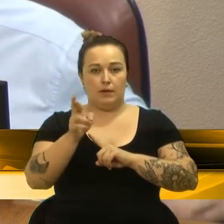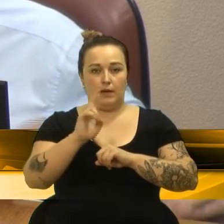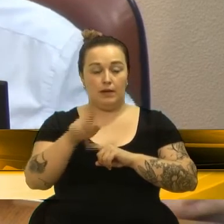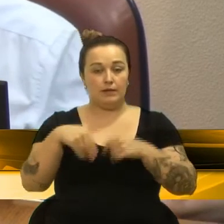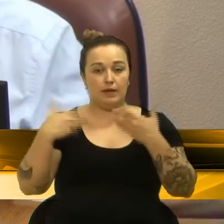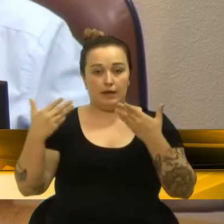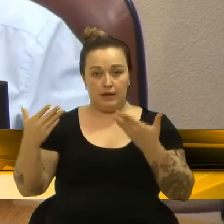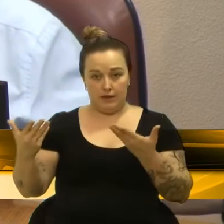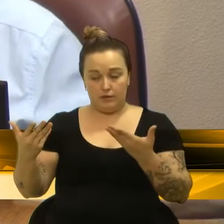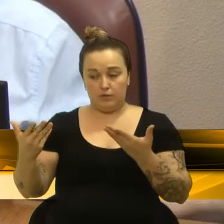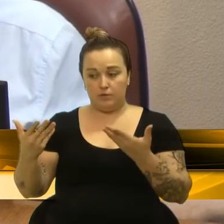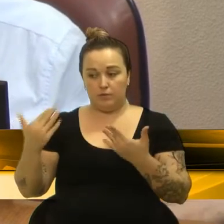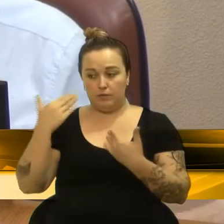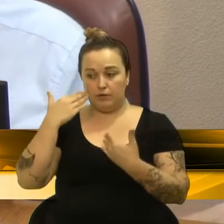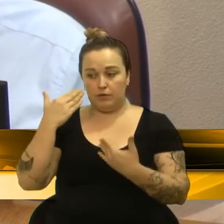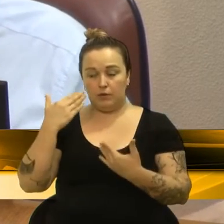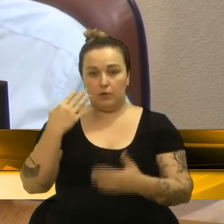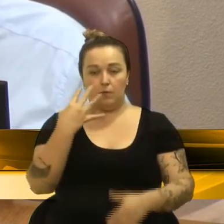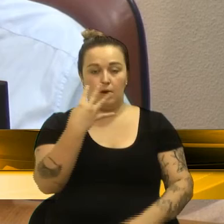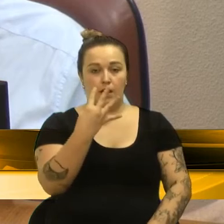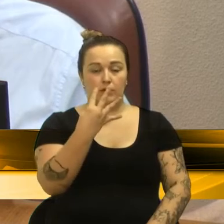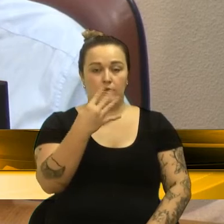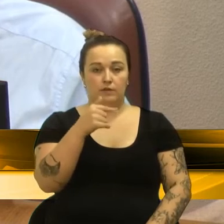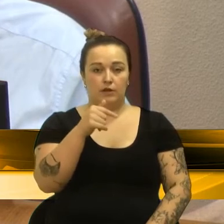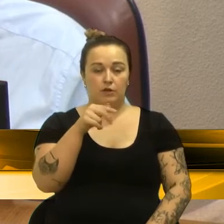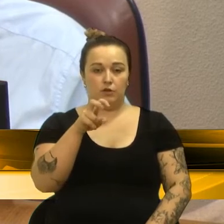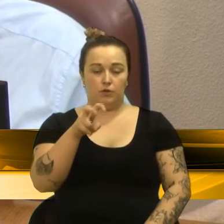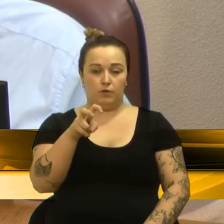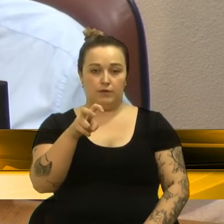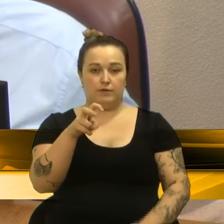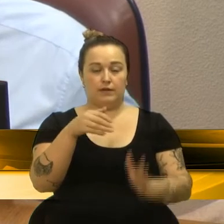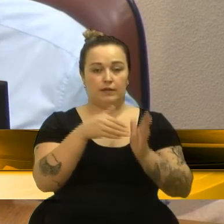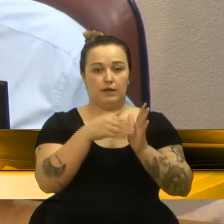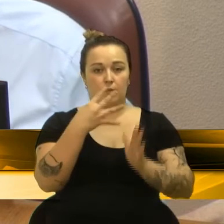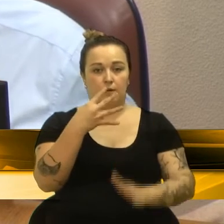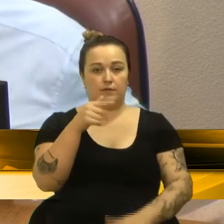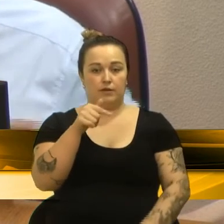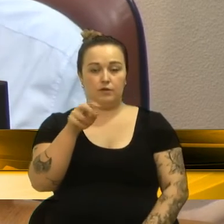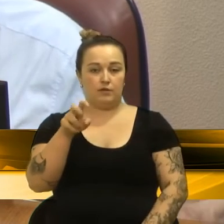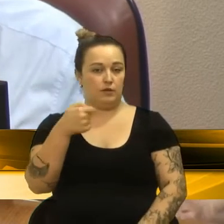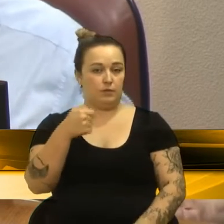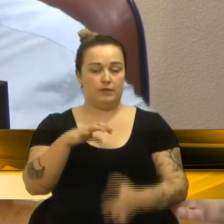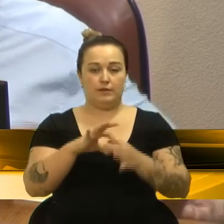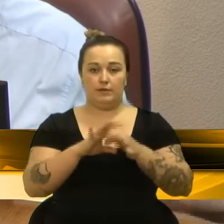É isso. Vereador, 472 a 475, dispensada a leitura. Muito obrigado.